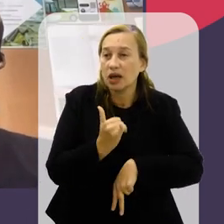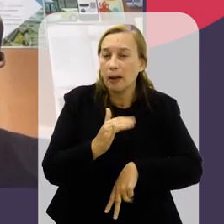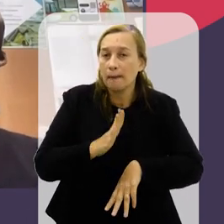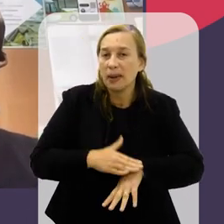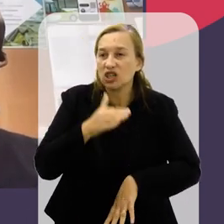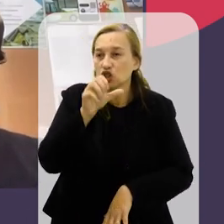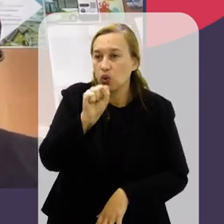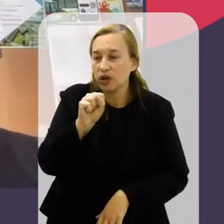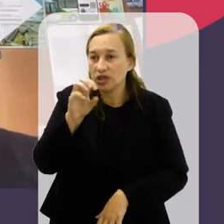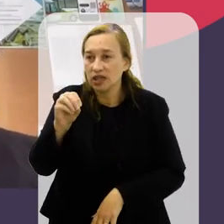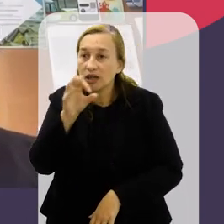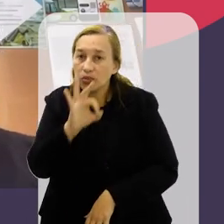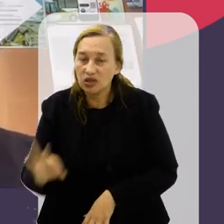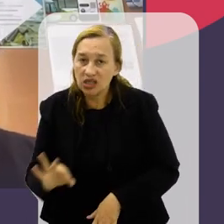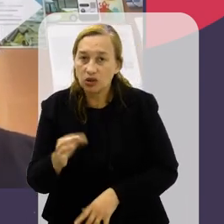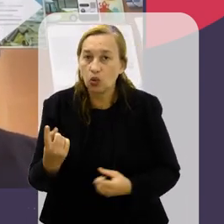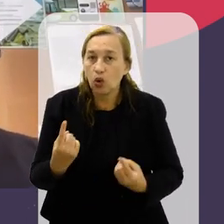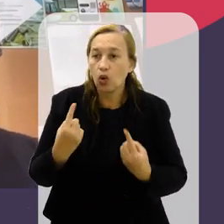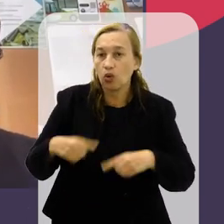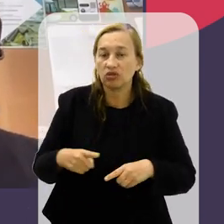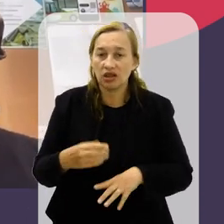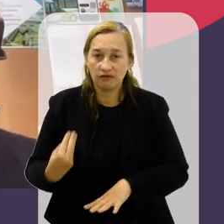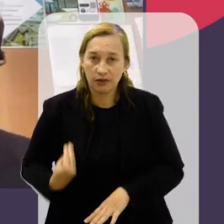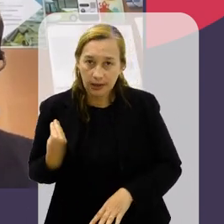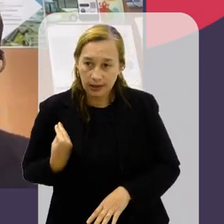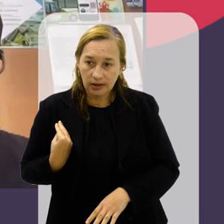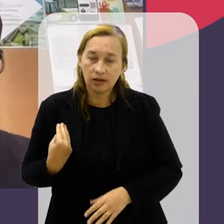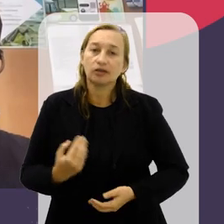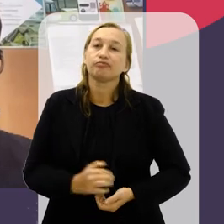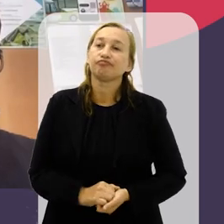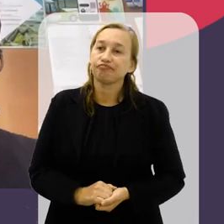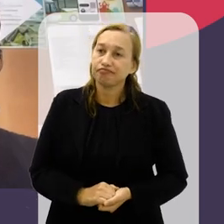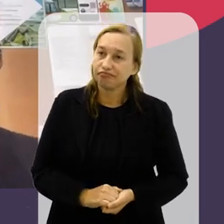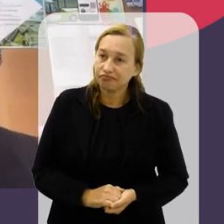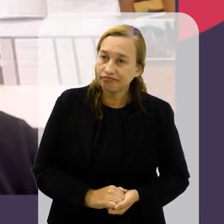vítimas de mais de 80% dos crimes contra a vida.